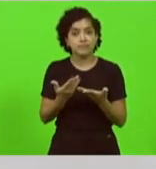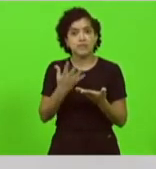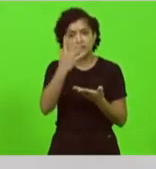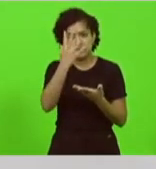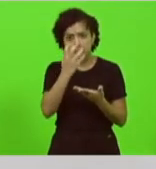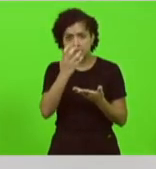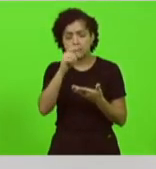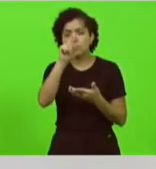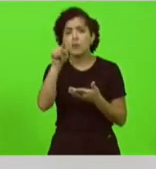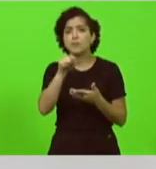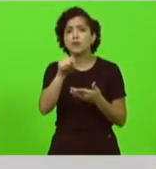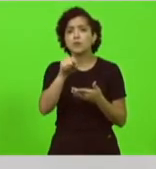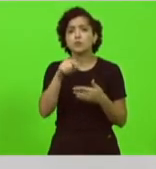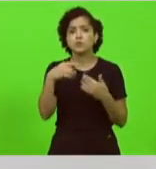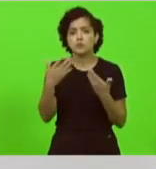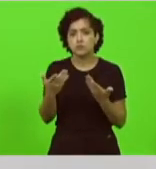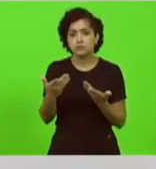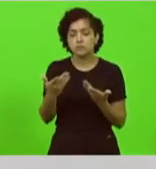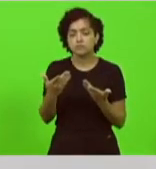vale?